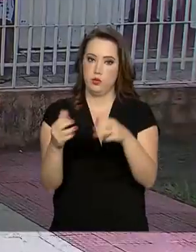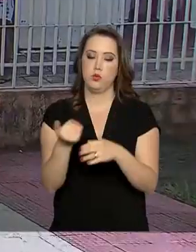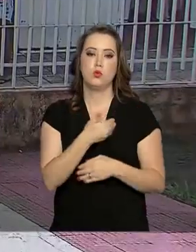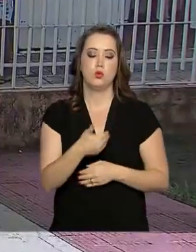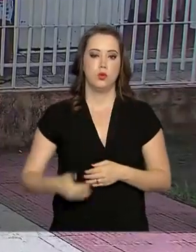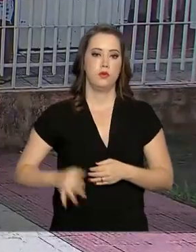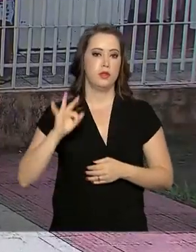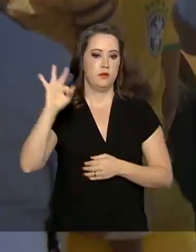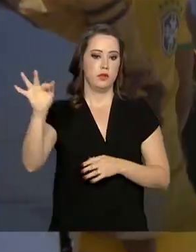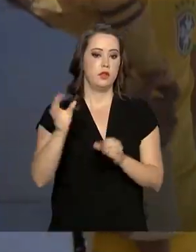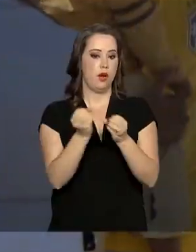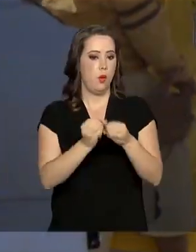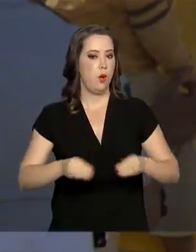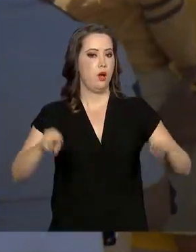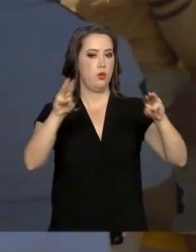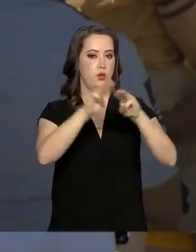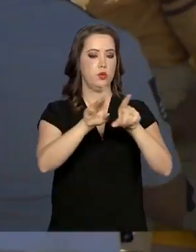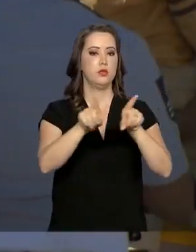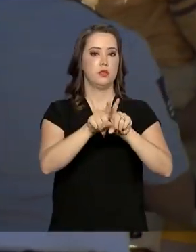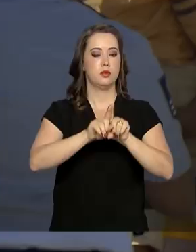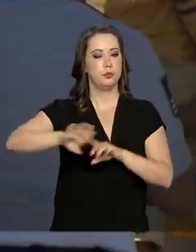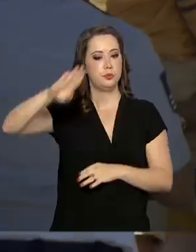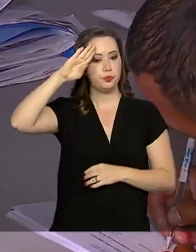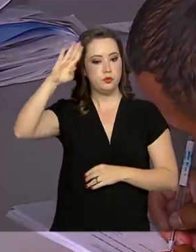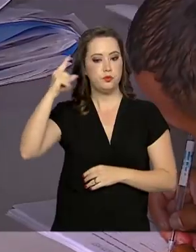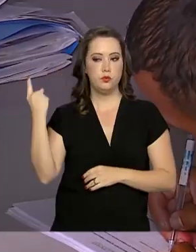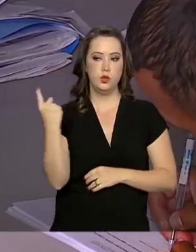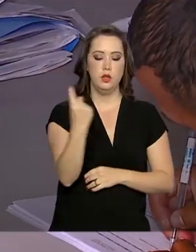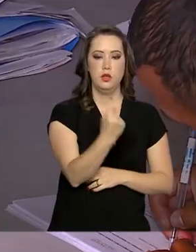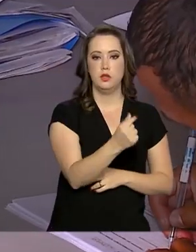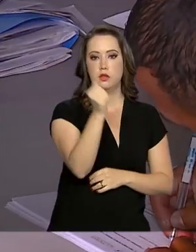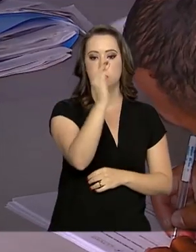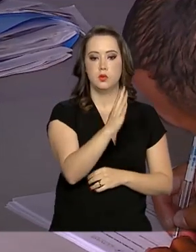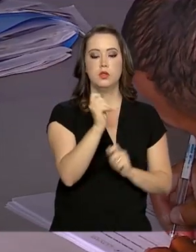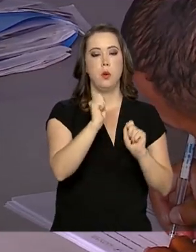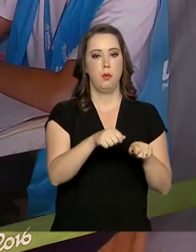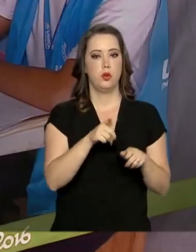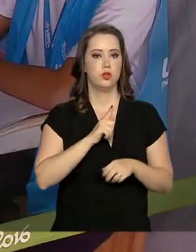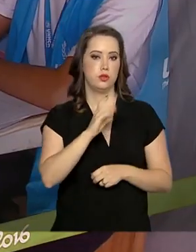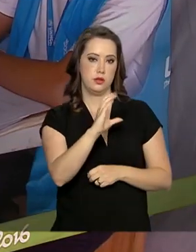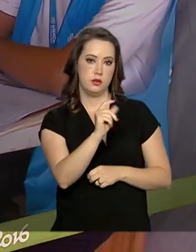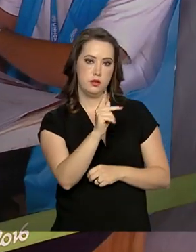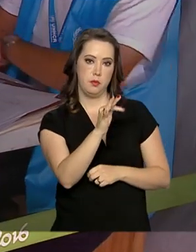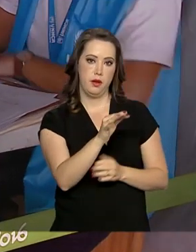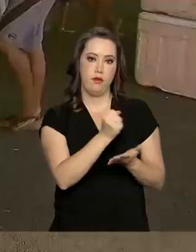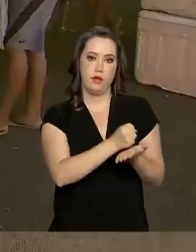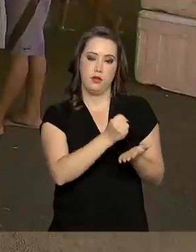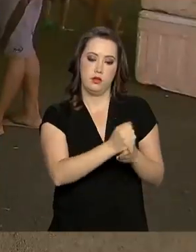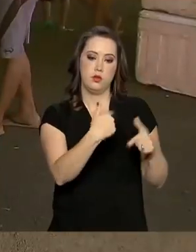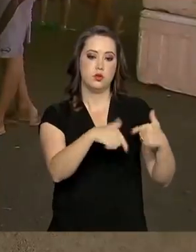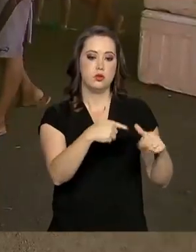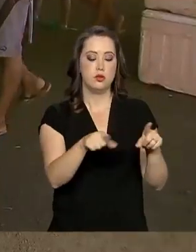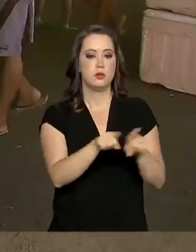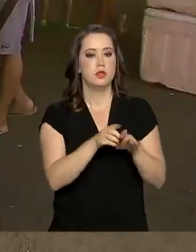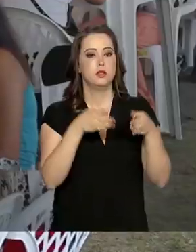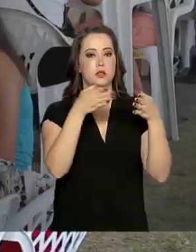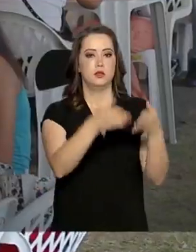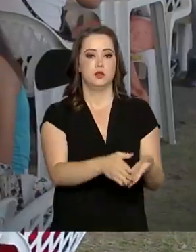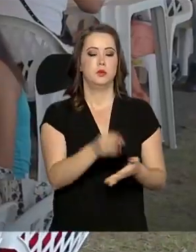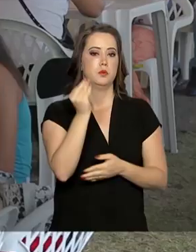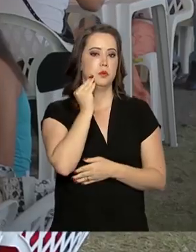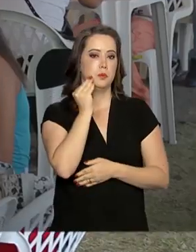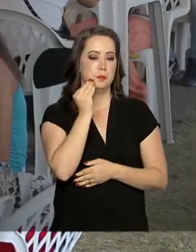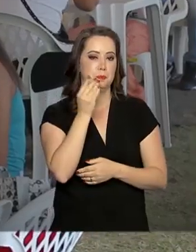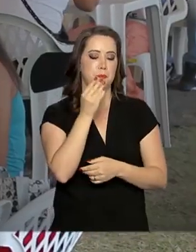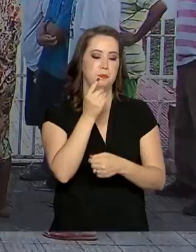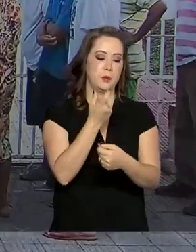ONU e militares. Assim que os imigrantes entram no Brasil, podem tirar CPF e carteira de trabalho. Também passam por testes de